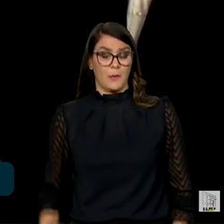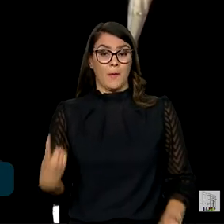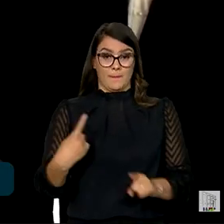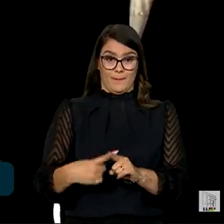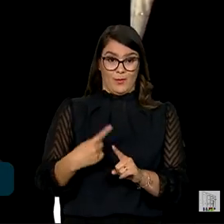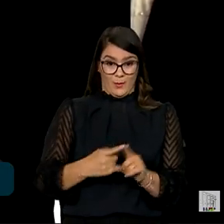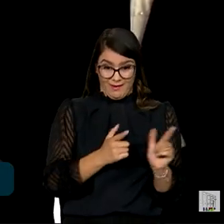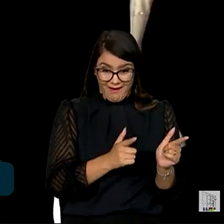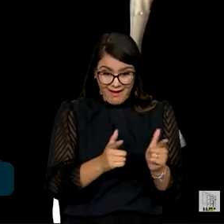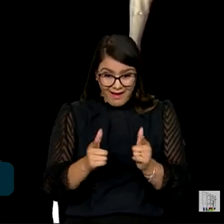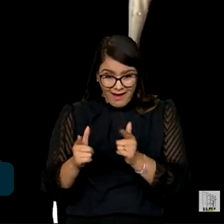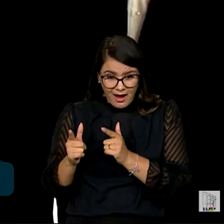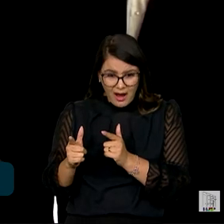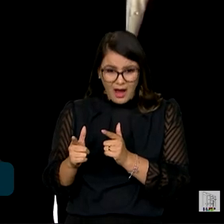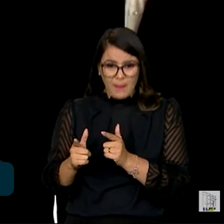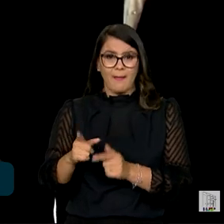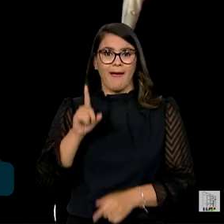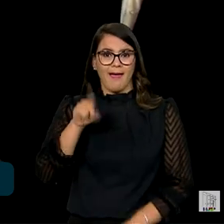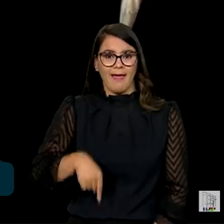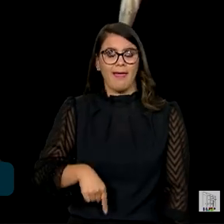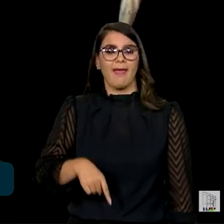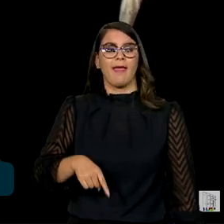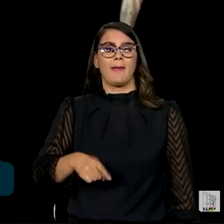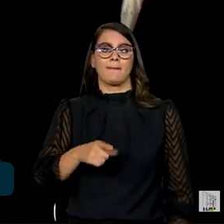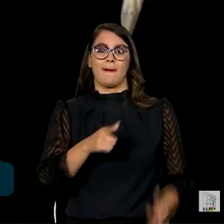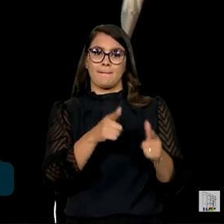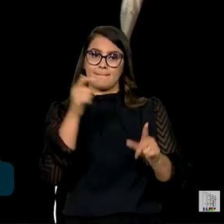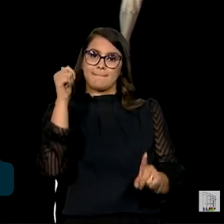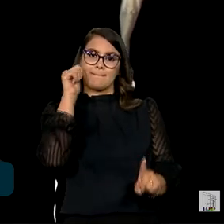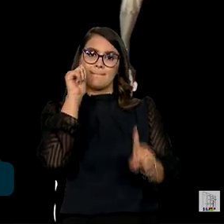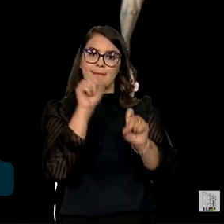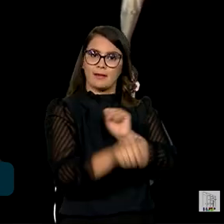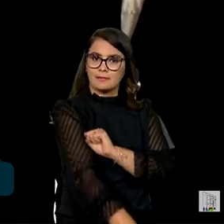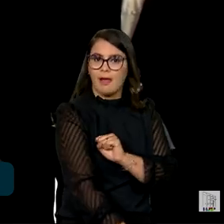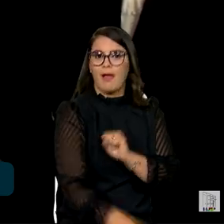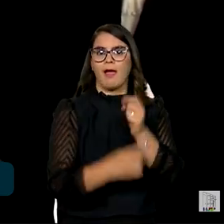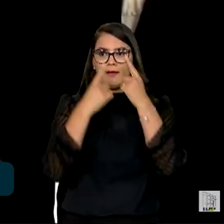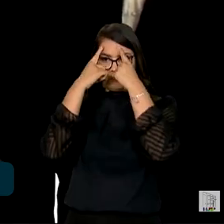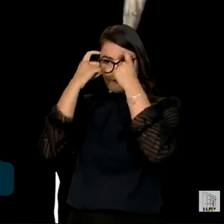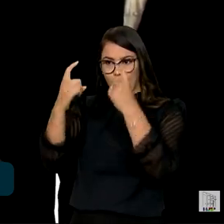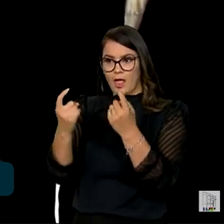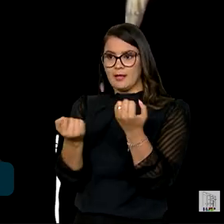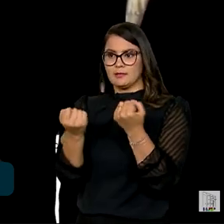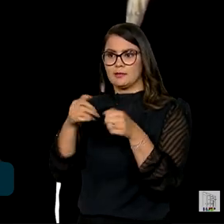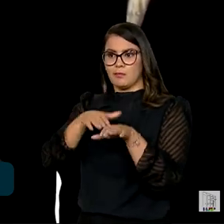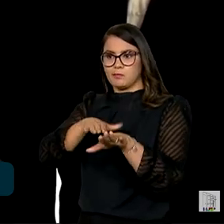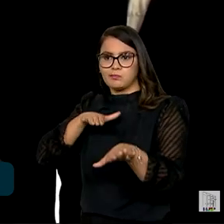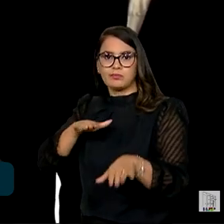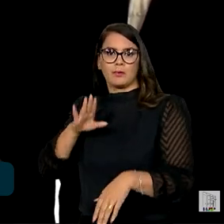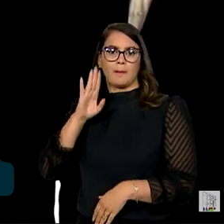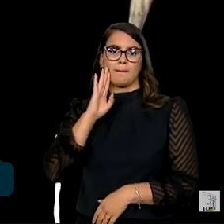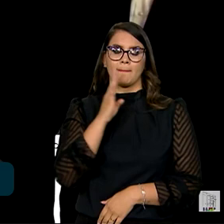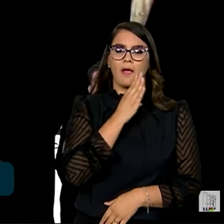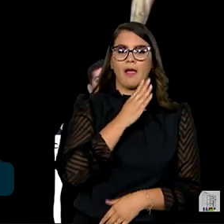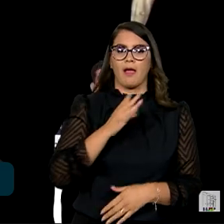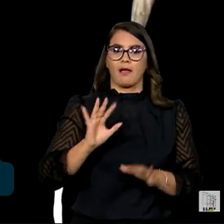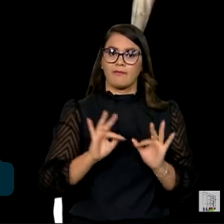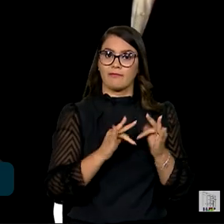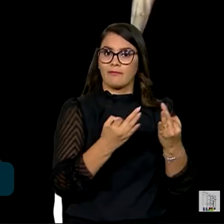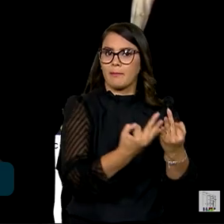armas foram para o feminicídio, essas armas foram para a violência no trânsito, no bar, nas famílias,